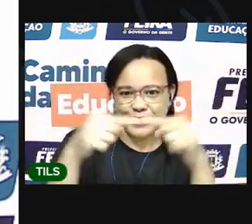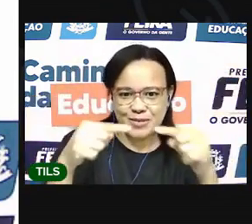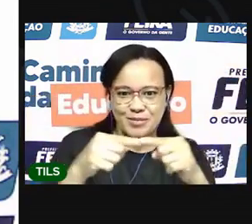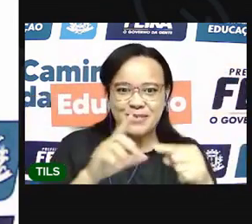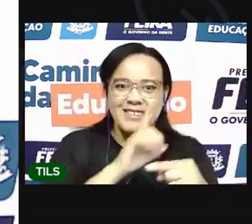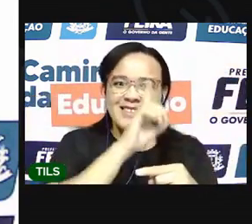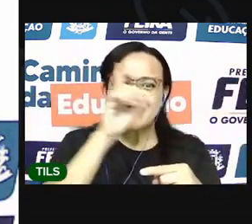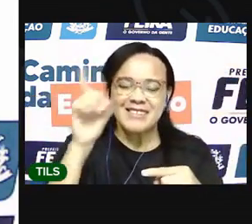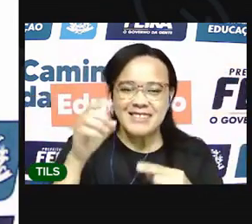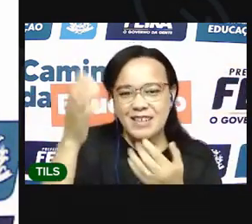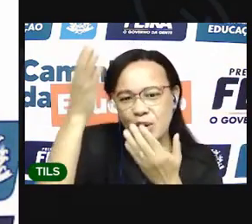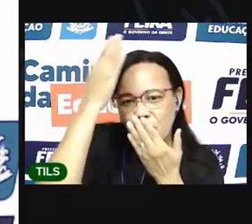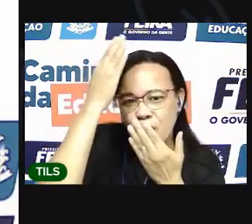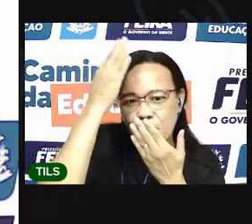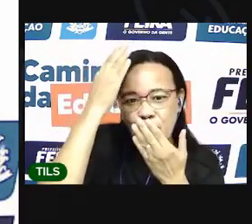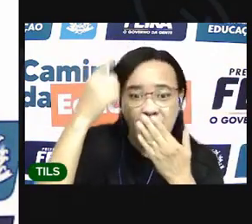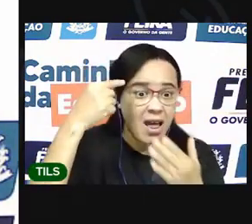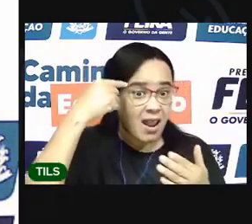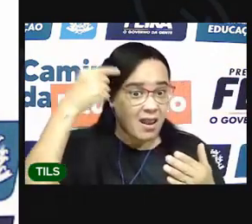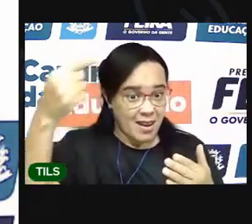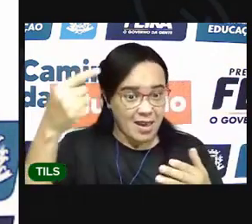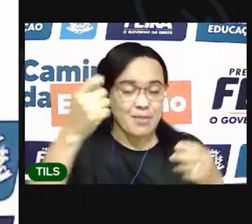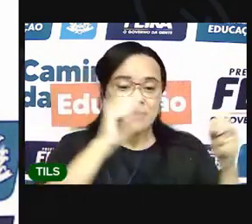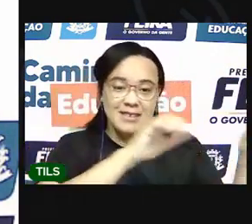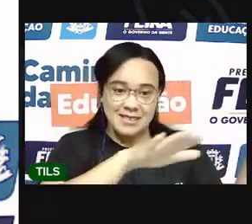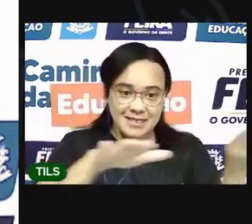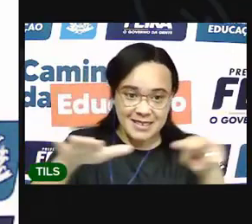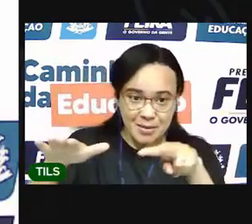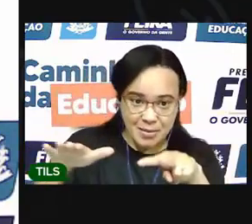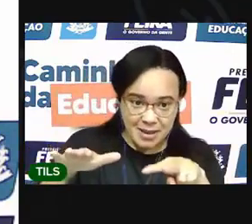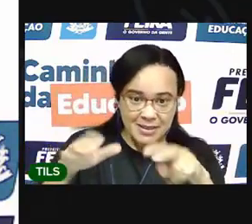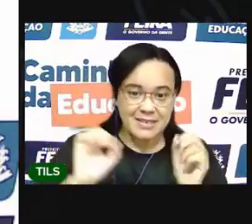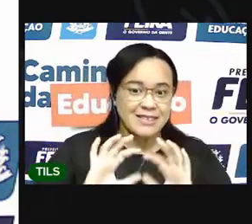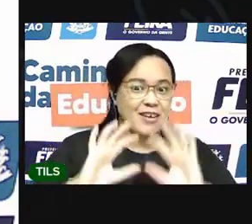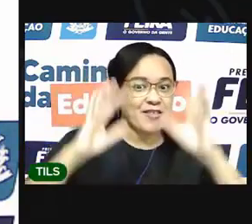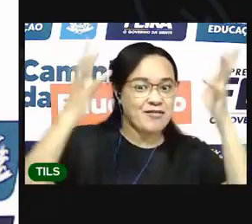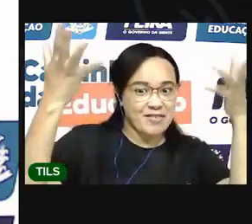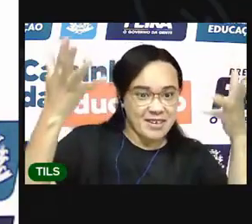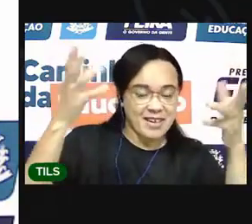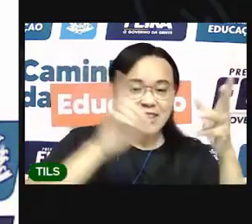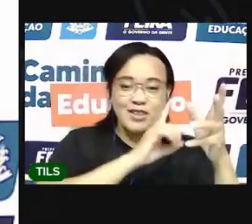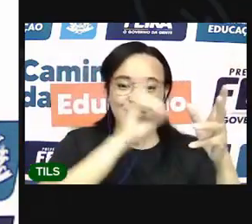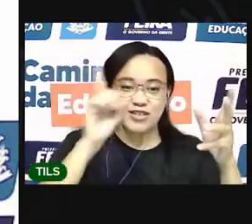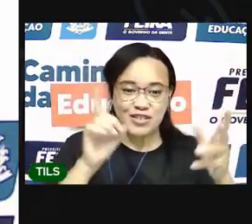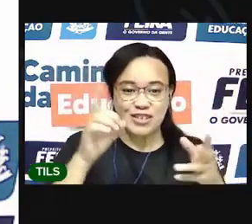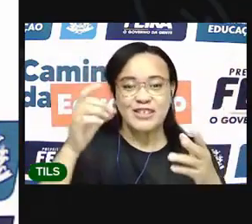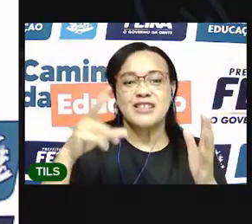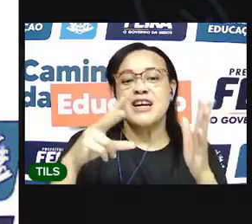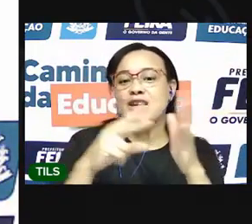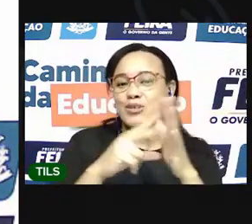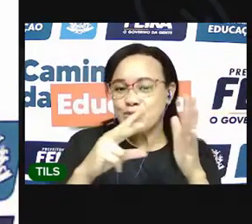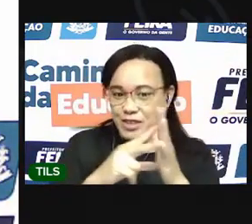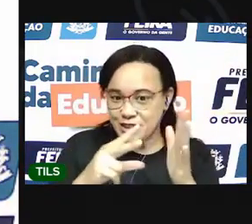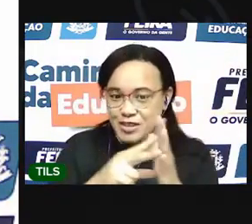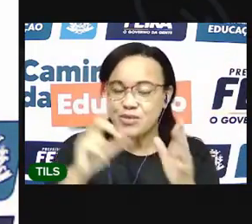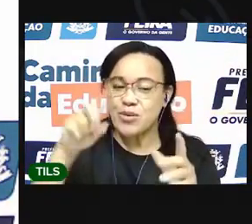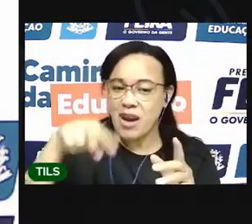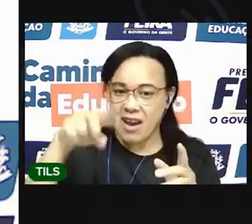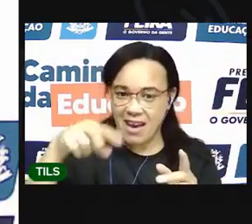porque estamos na Semana do Índio, na Semana Comemorativa do Dia do Índio. Foi lá no dia 19,